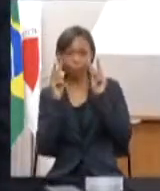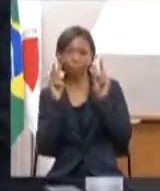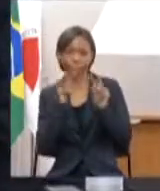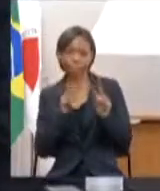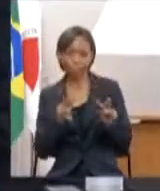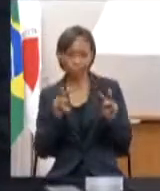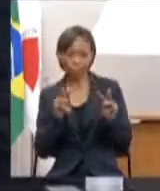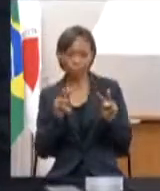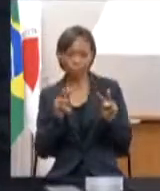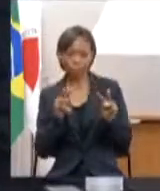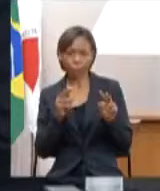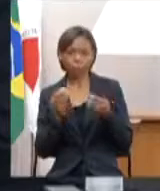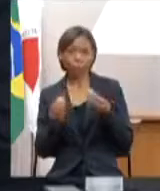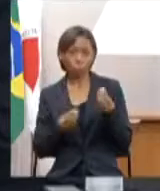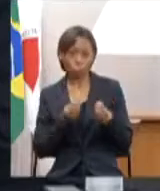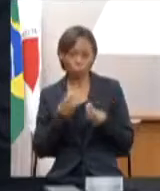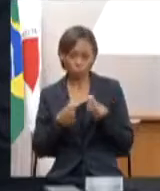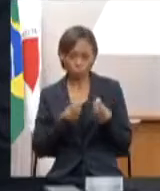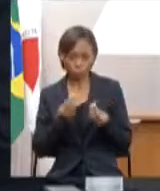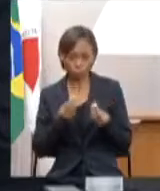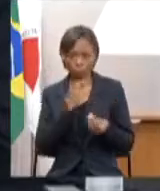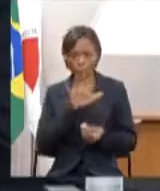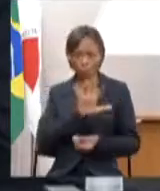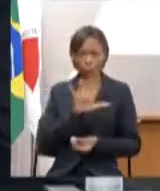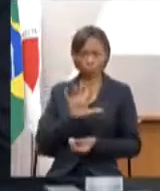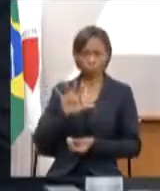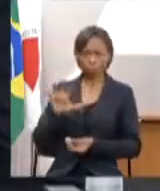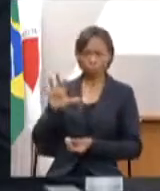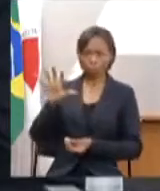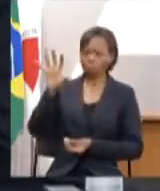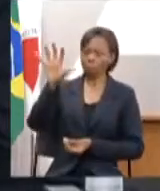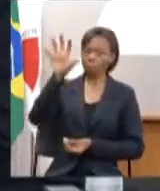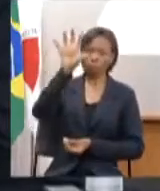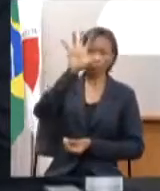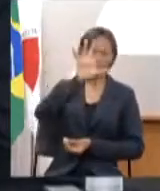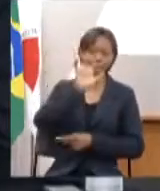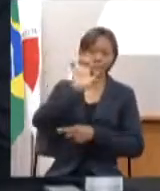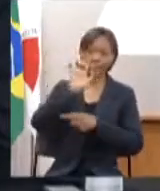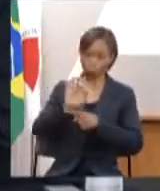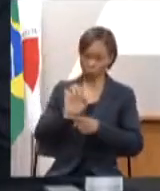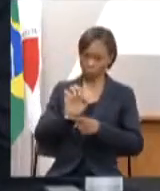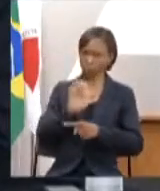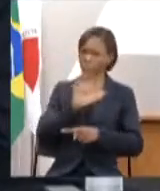por região do Estado,